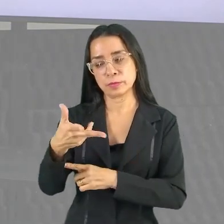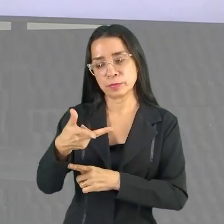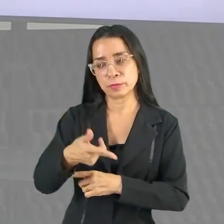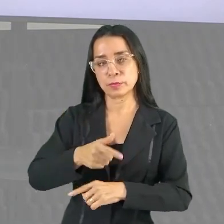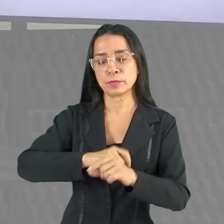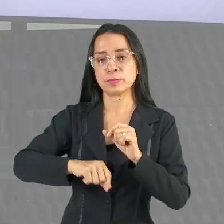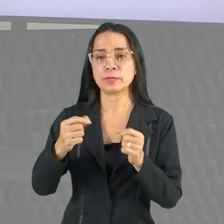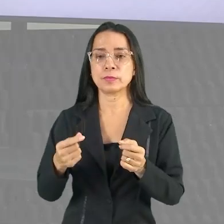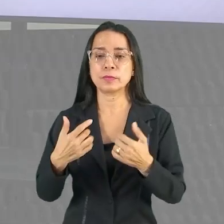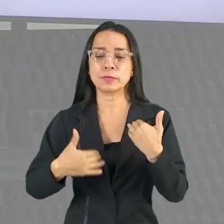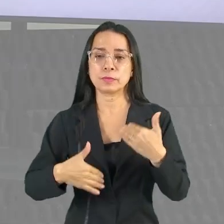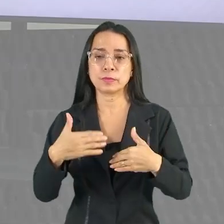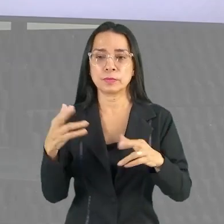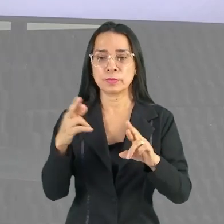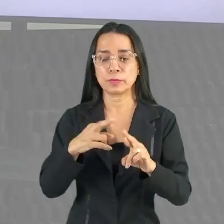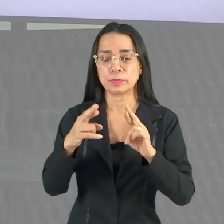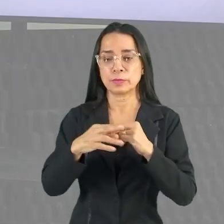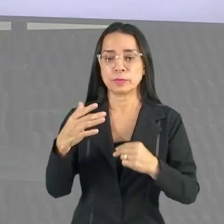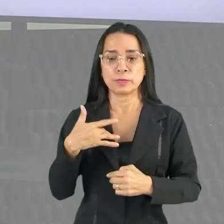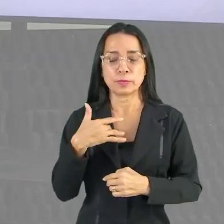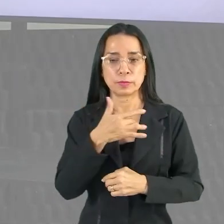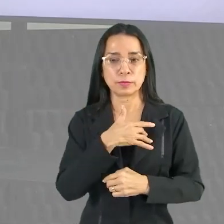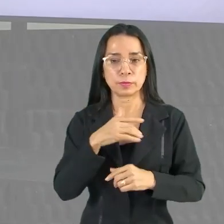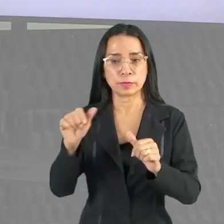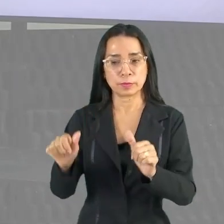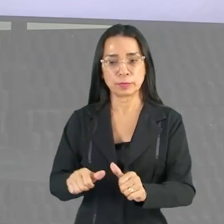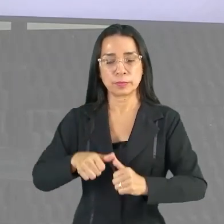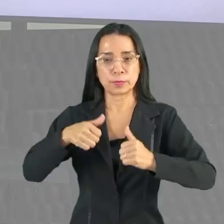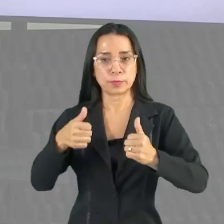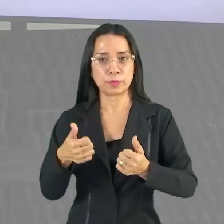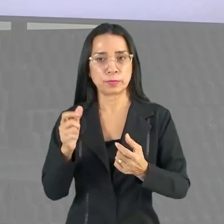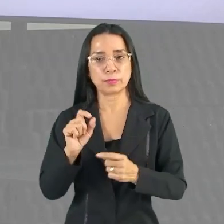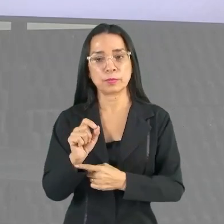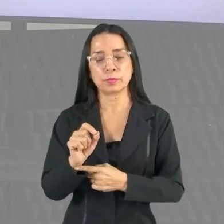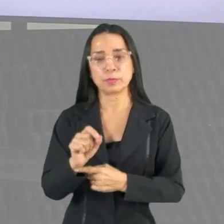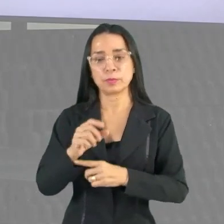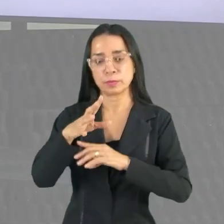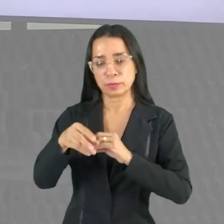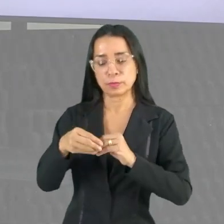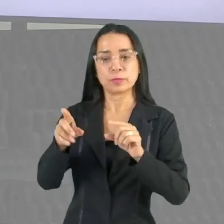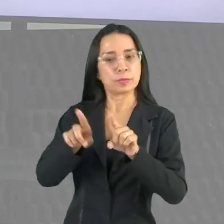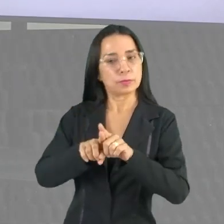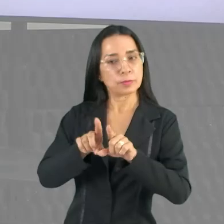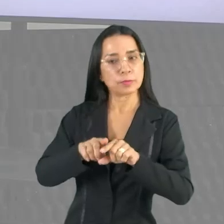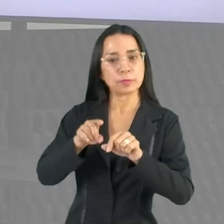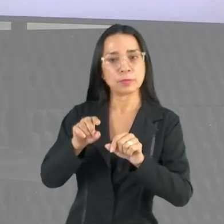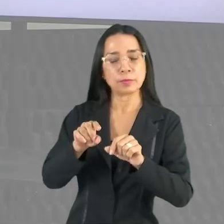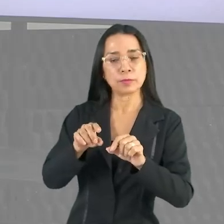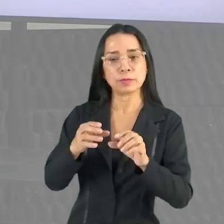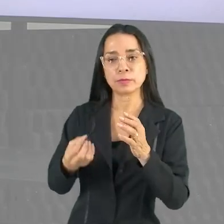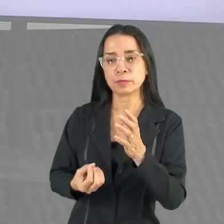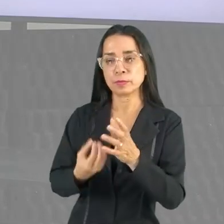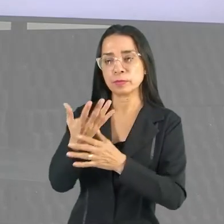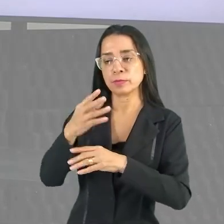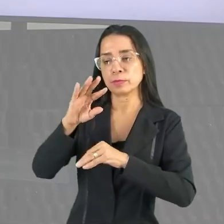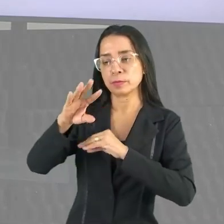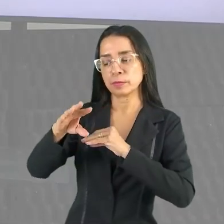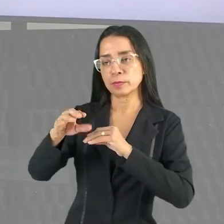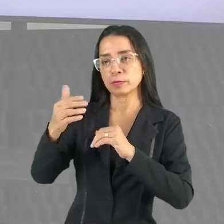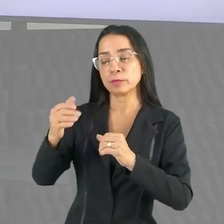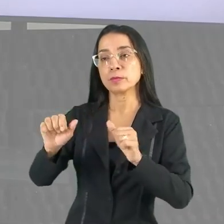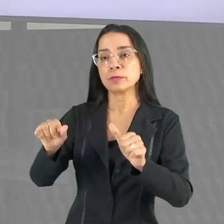à saúde. Por quê? A melhora desses componentes vai gerar uma melhora na saúde fisiológica desse indivíduo.